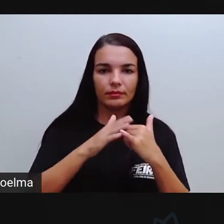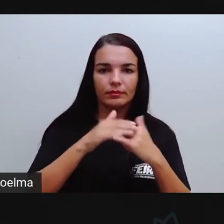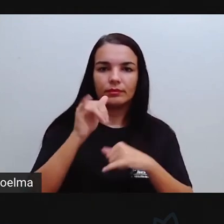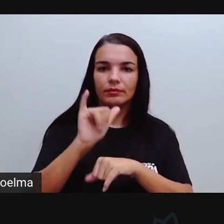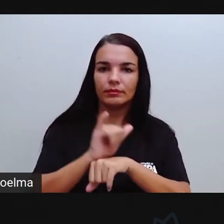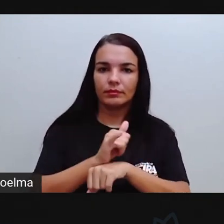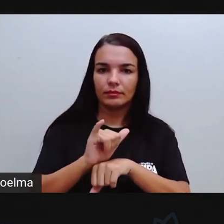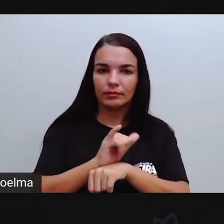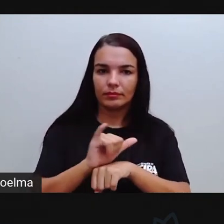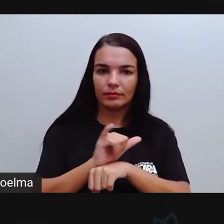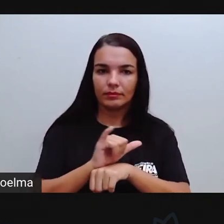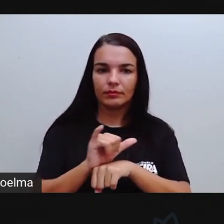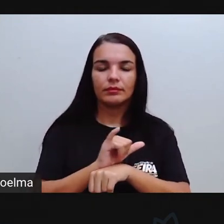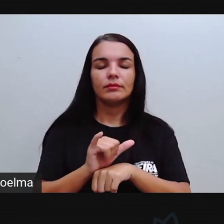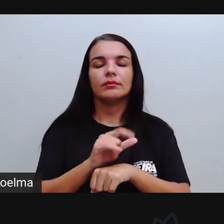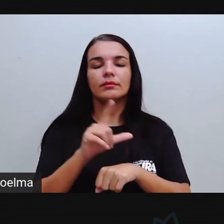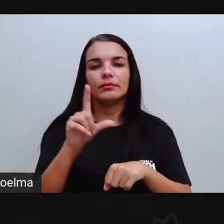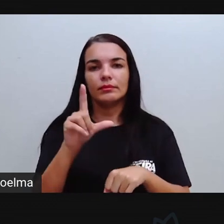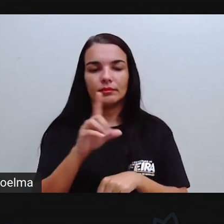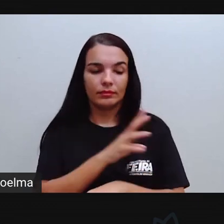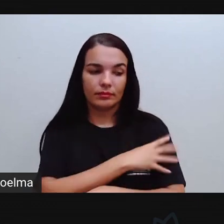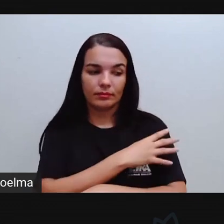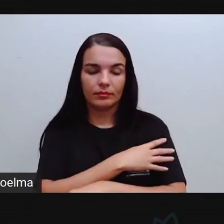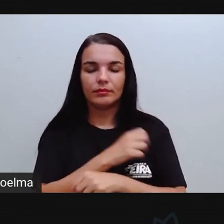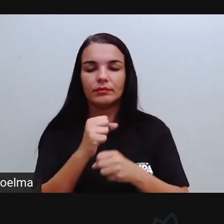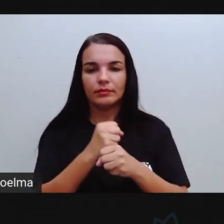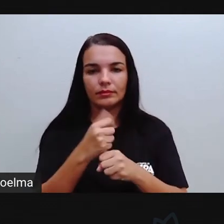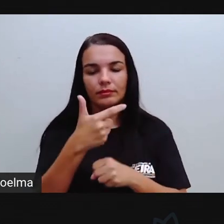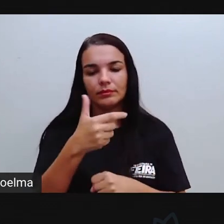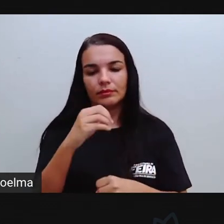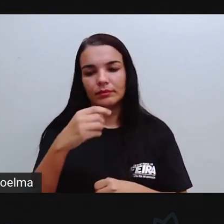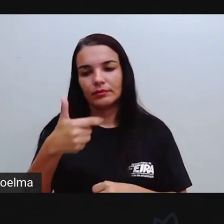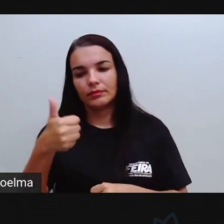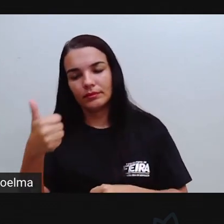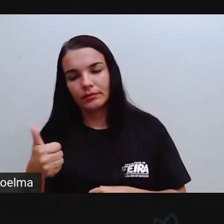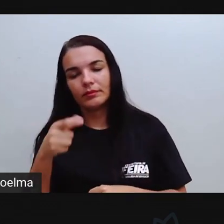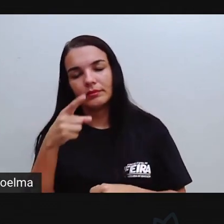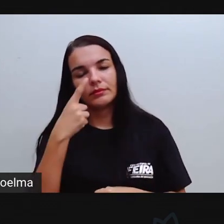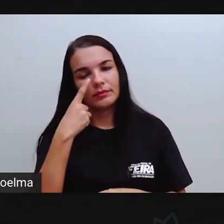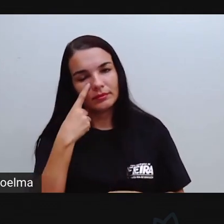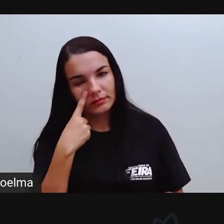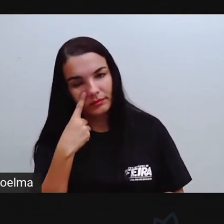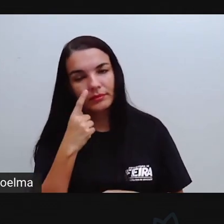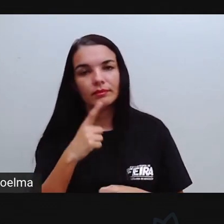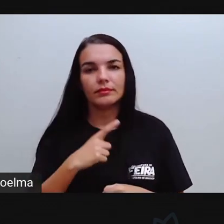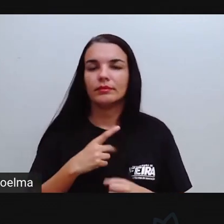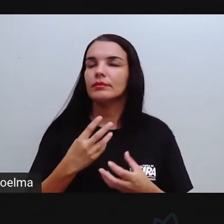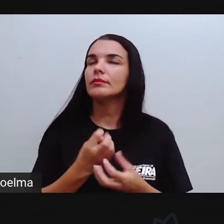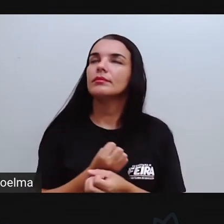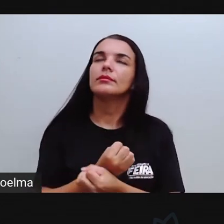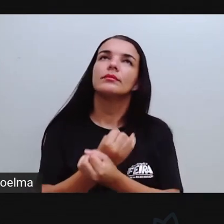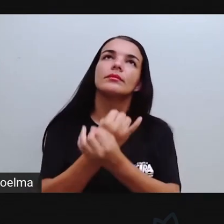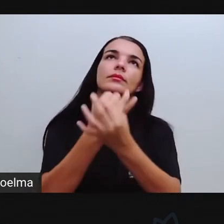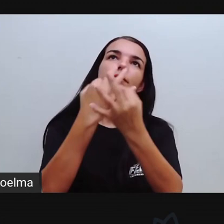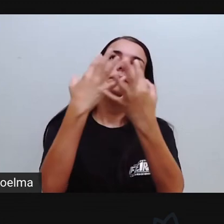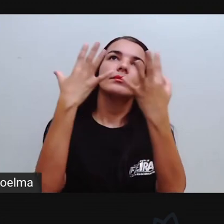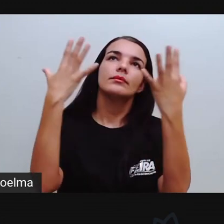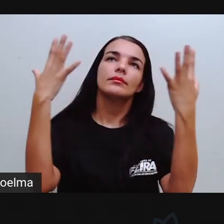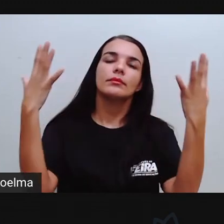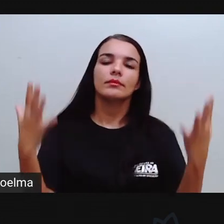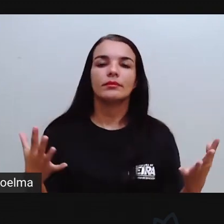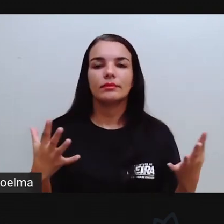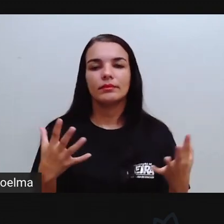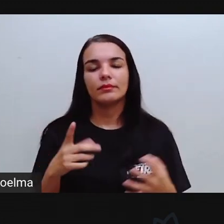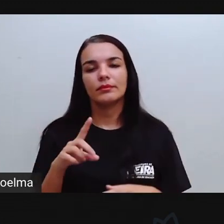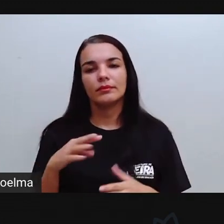a playlist quarto ano 2021 e vocês podem assistir não somente essa aula,